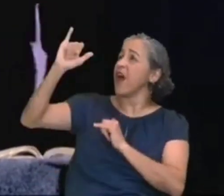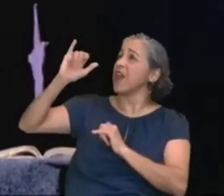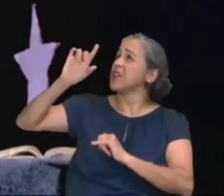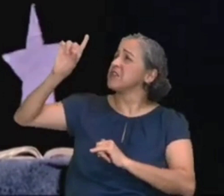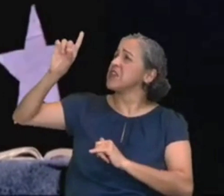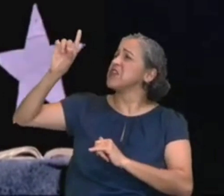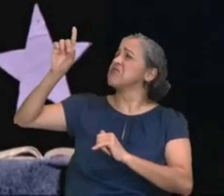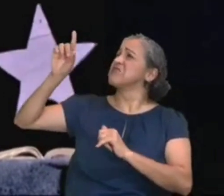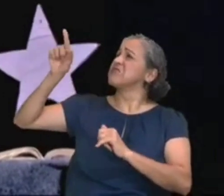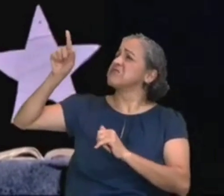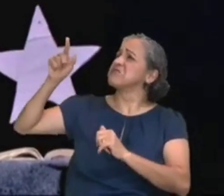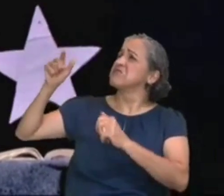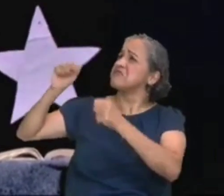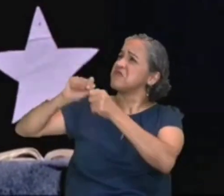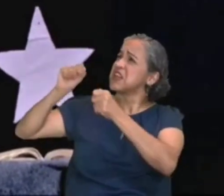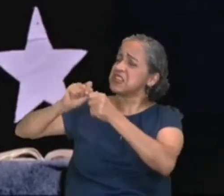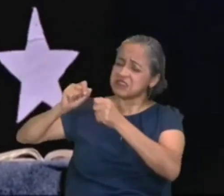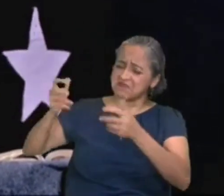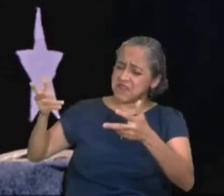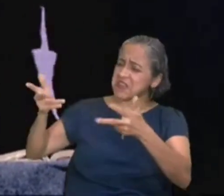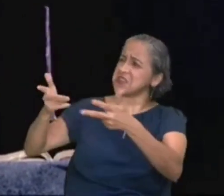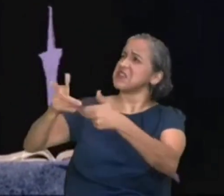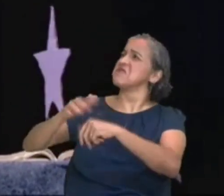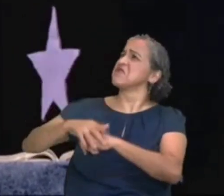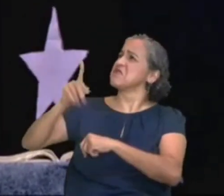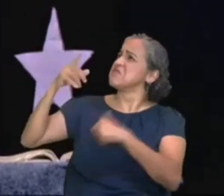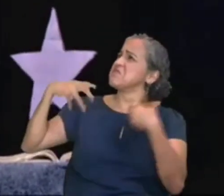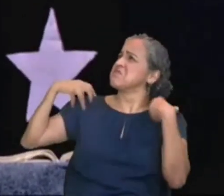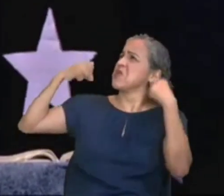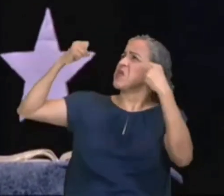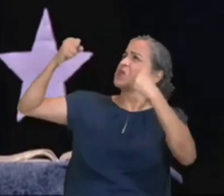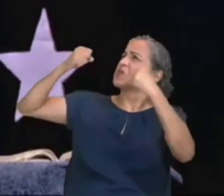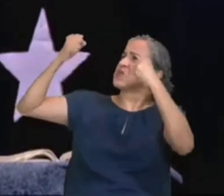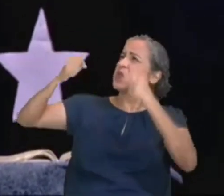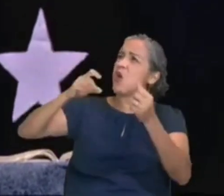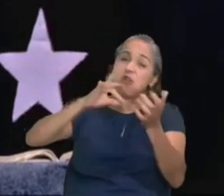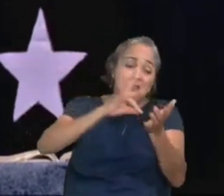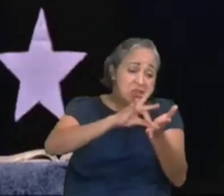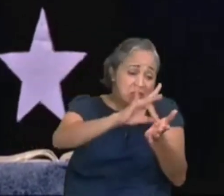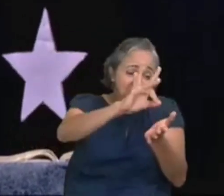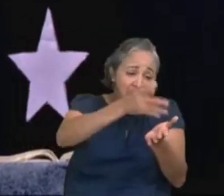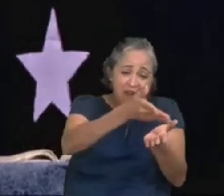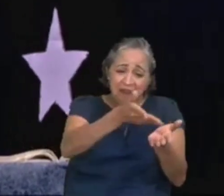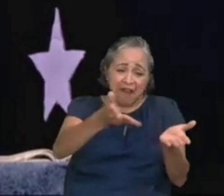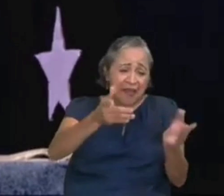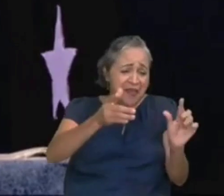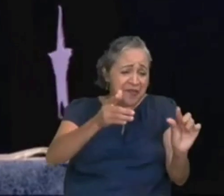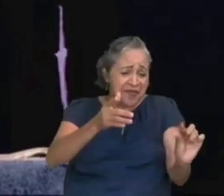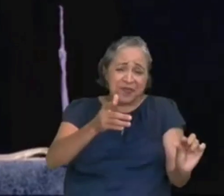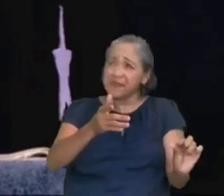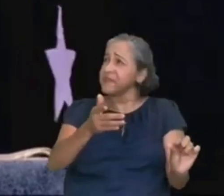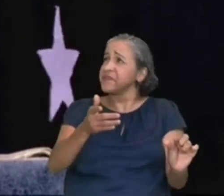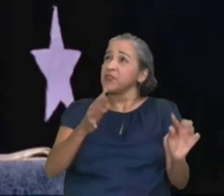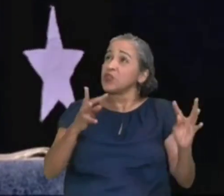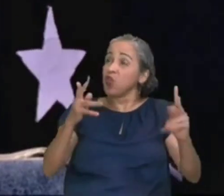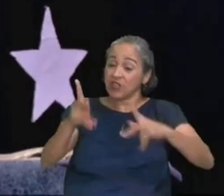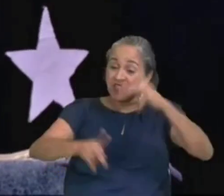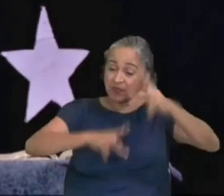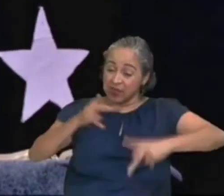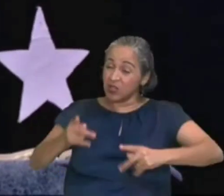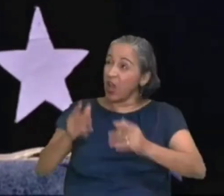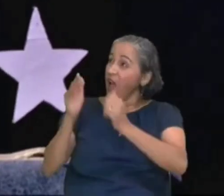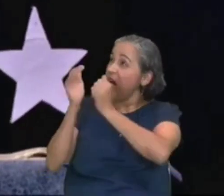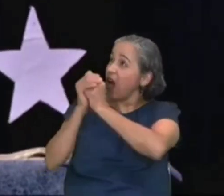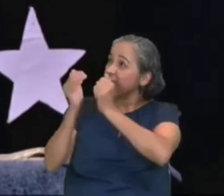quão temíveis são os teus feitos, tão grande é o teu poder, que os teus inimigos rastejam diante de ti, toda a terra te adora, e canta